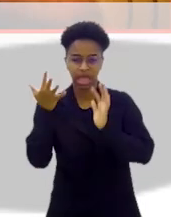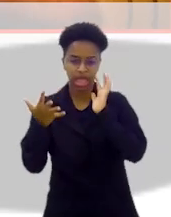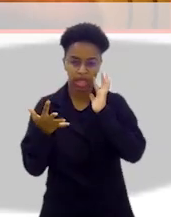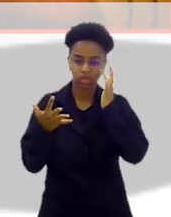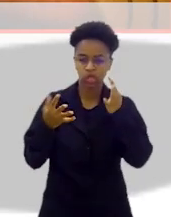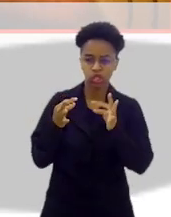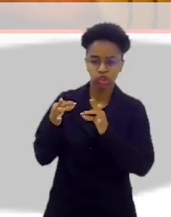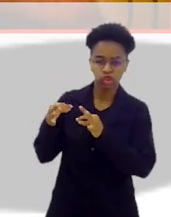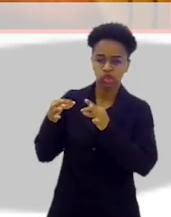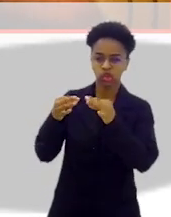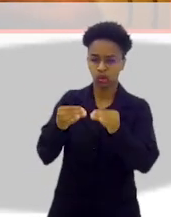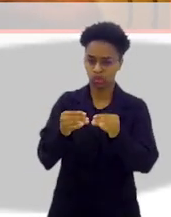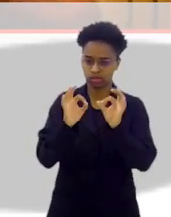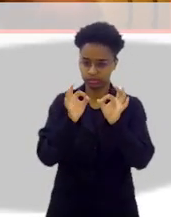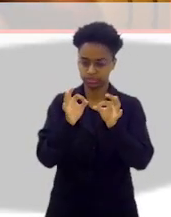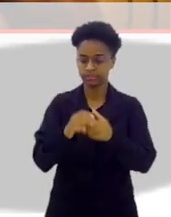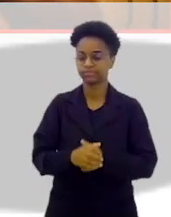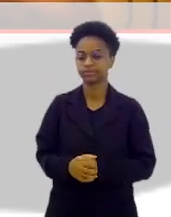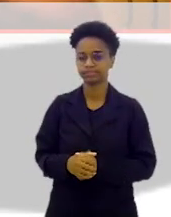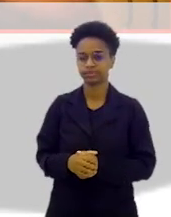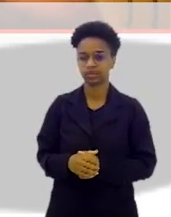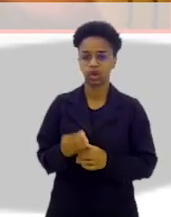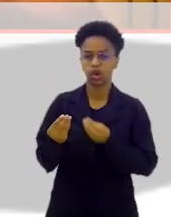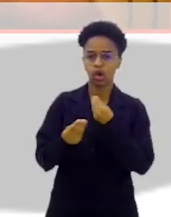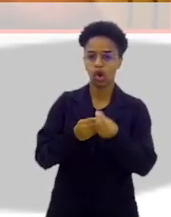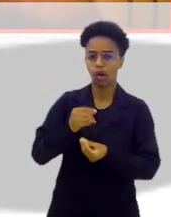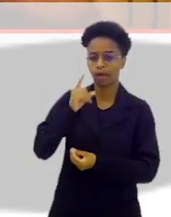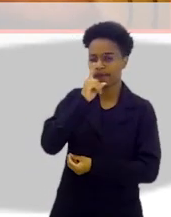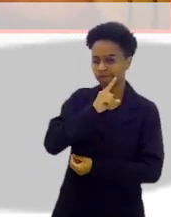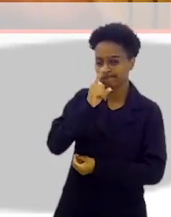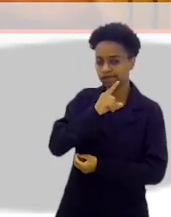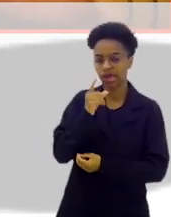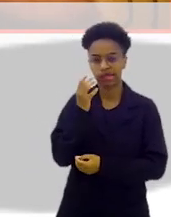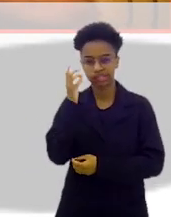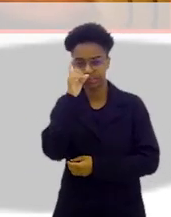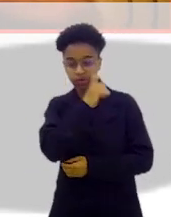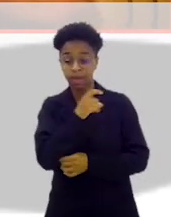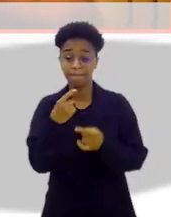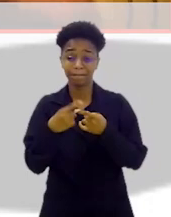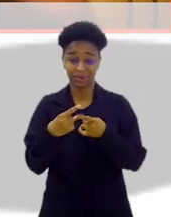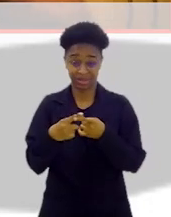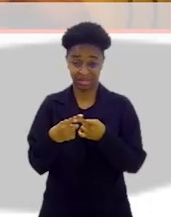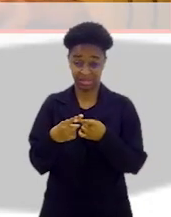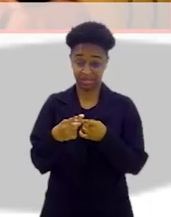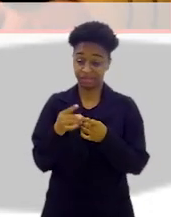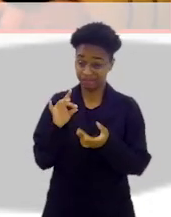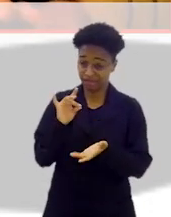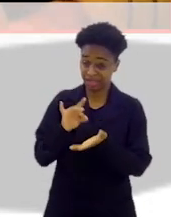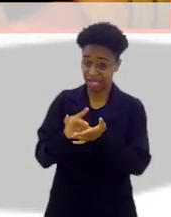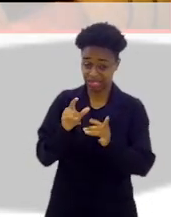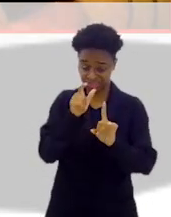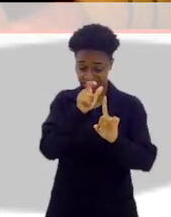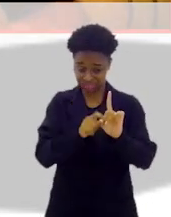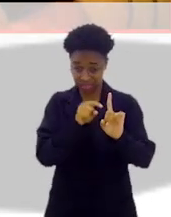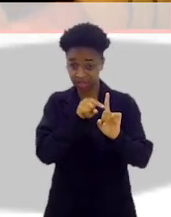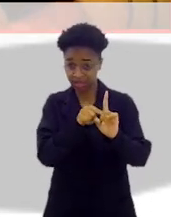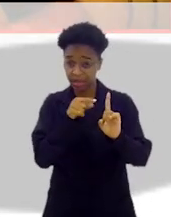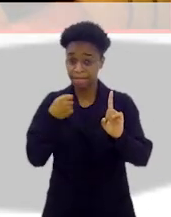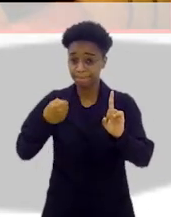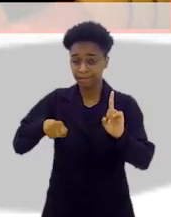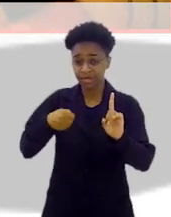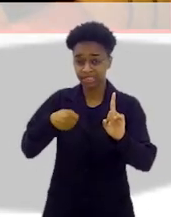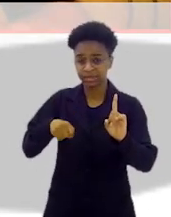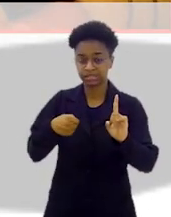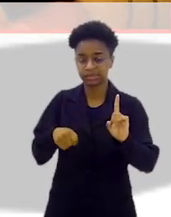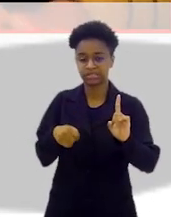Todas as camadas, todos os percalços que um político vive. Porque cá entre nós, por trás desse sujeito,